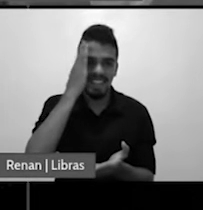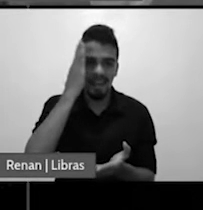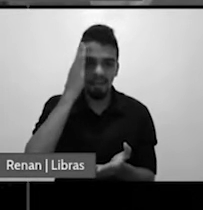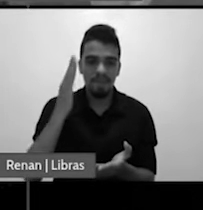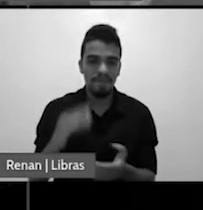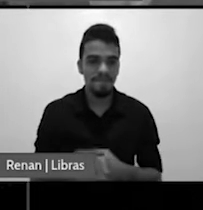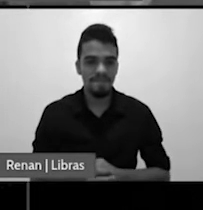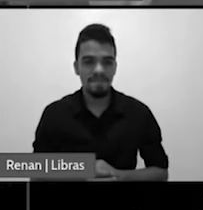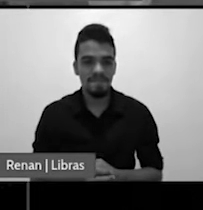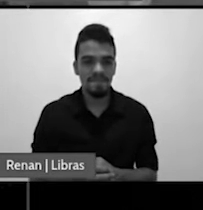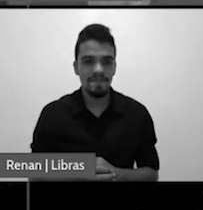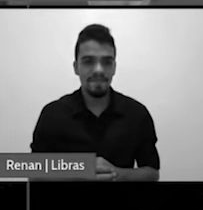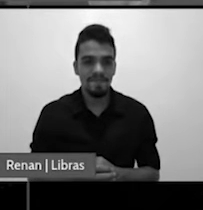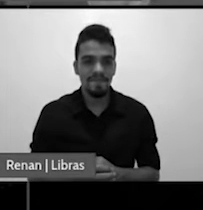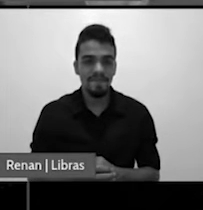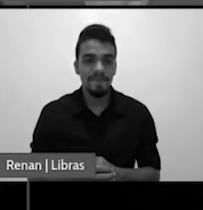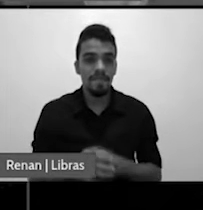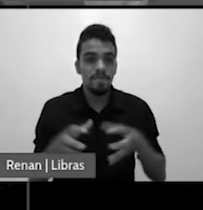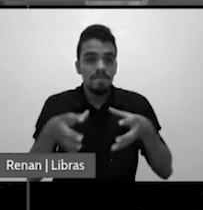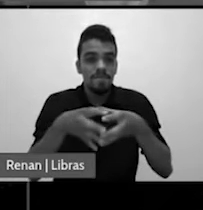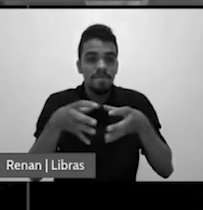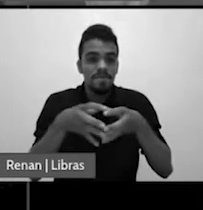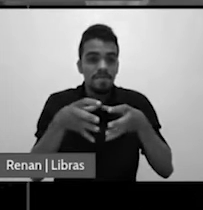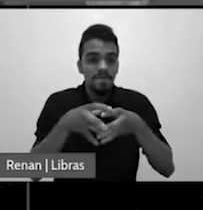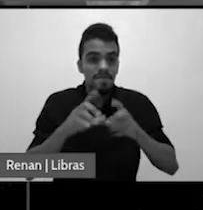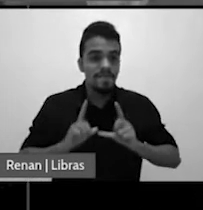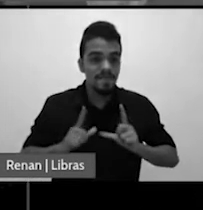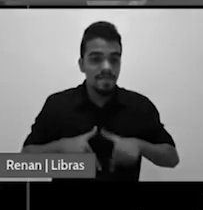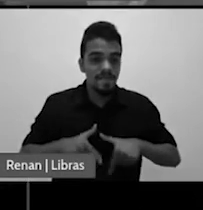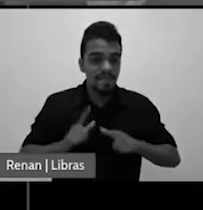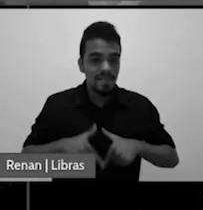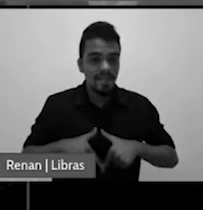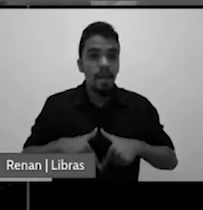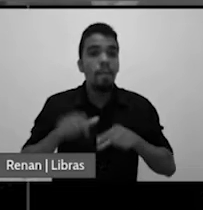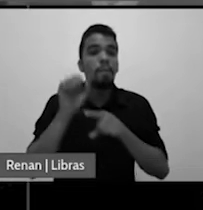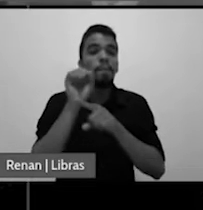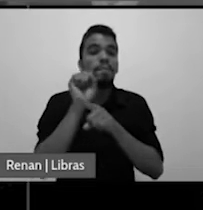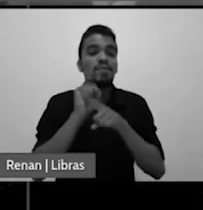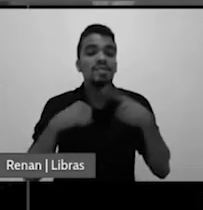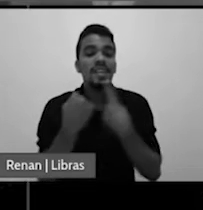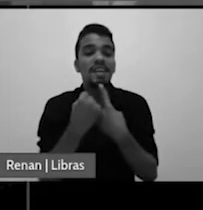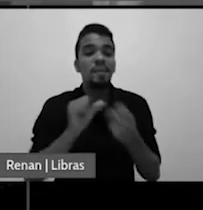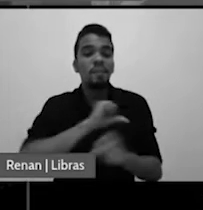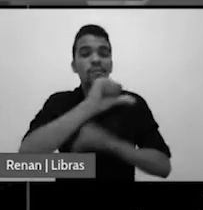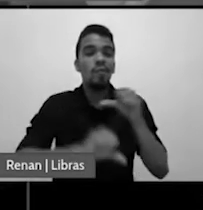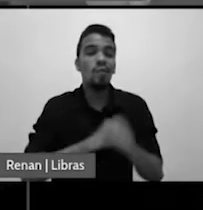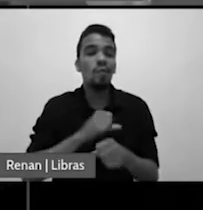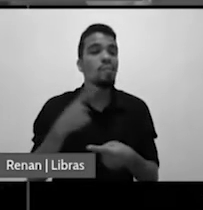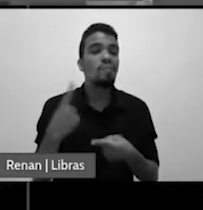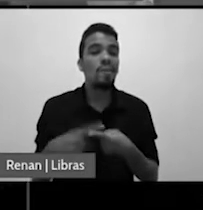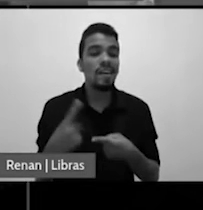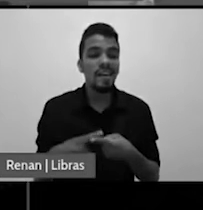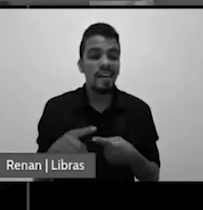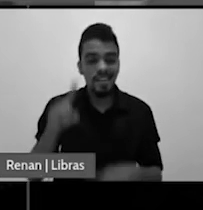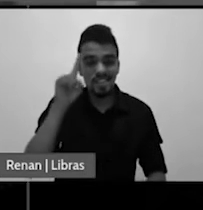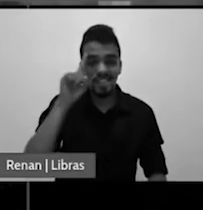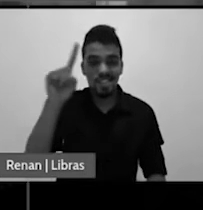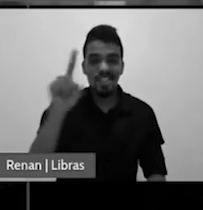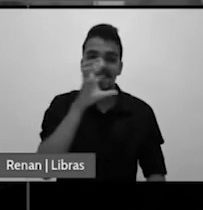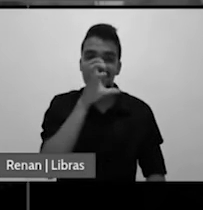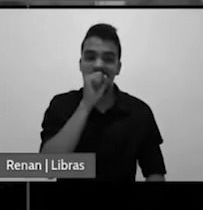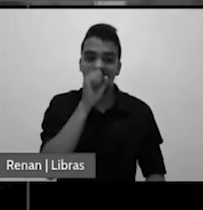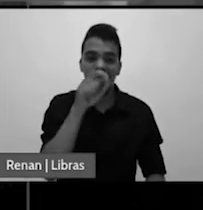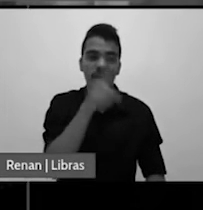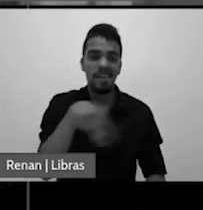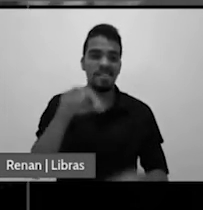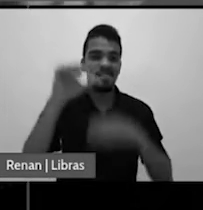alteravam a sociedade da Pérsia por causa do sábado. E devido a isto, então, vem um decreto, né? Porque o